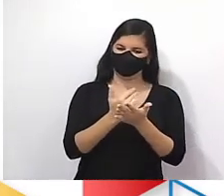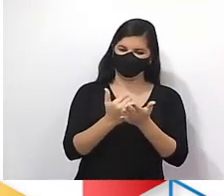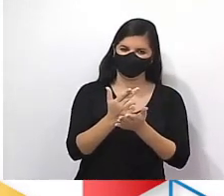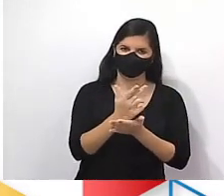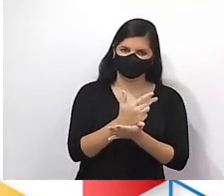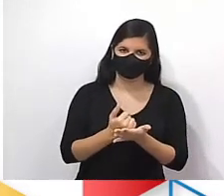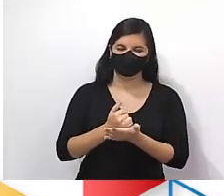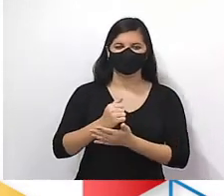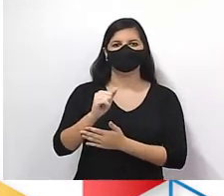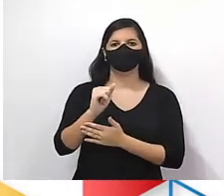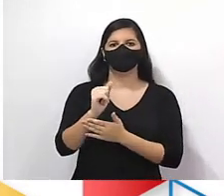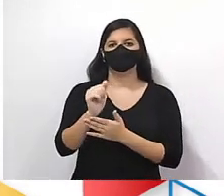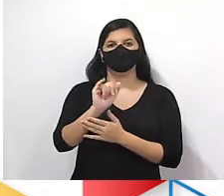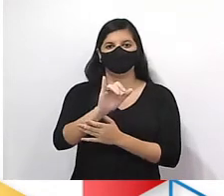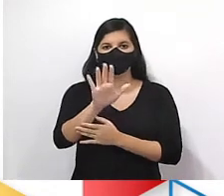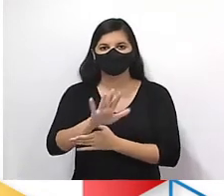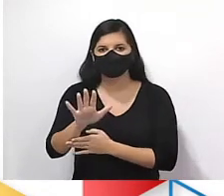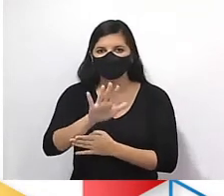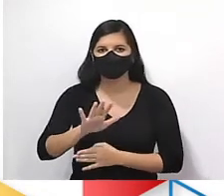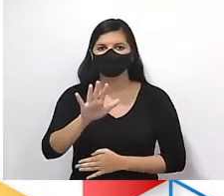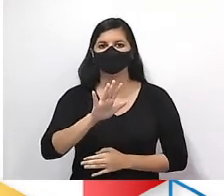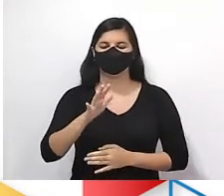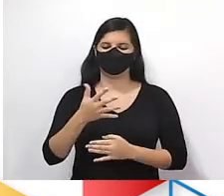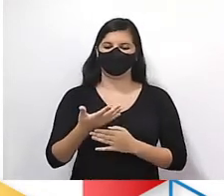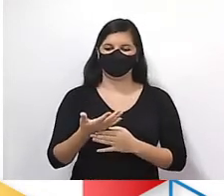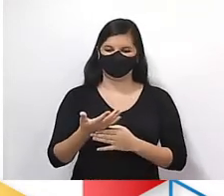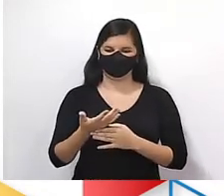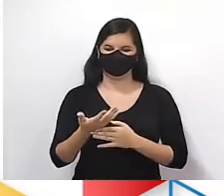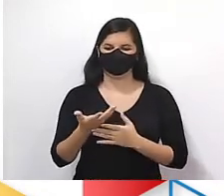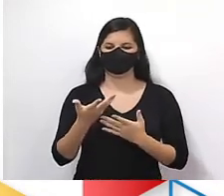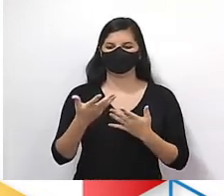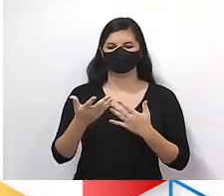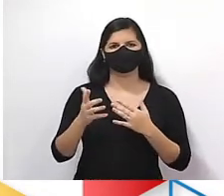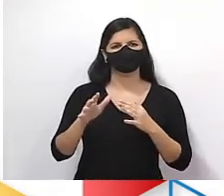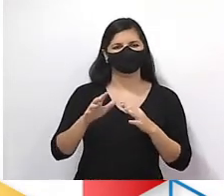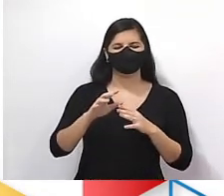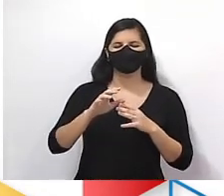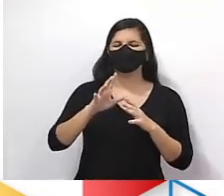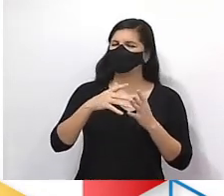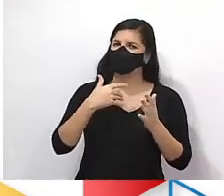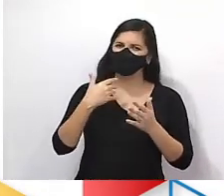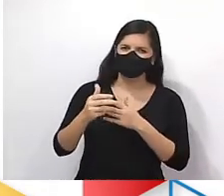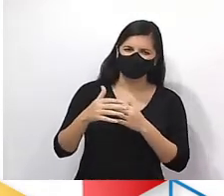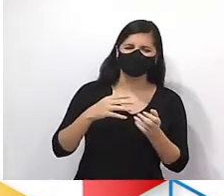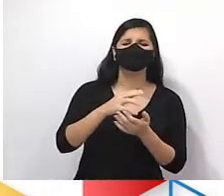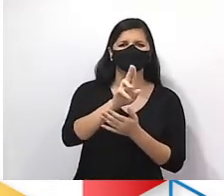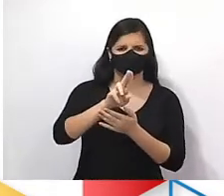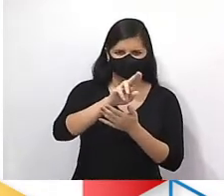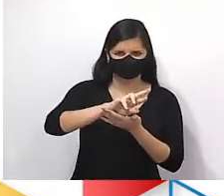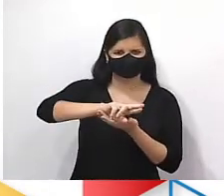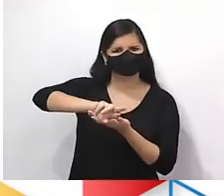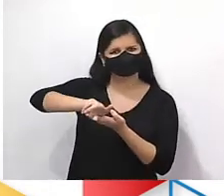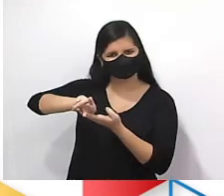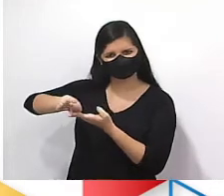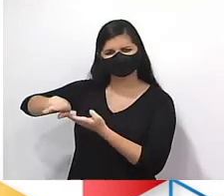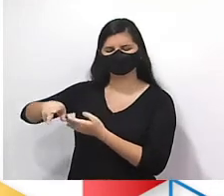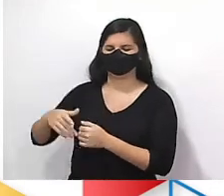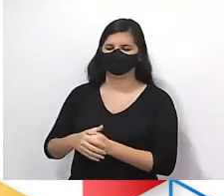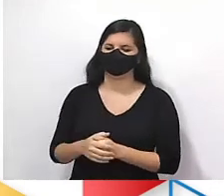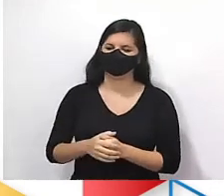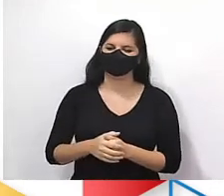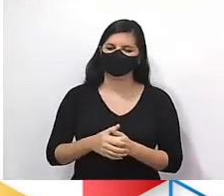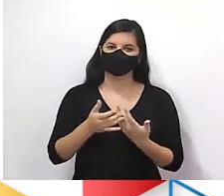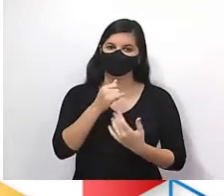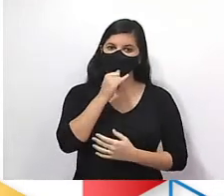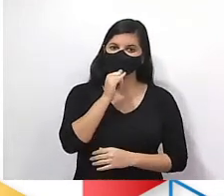pode ser representada por letras, por símbolo, por figuras, por imagens, por vários fatores. Quer